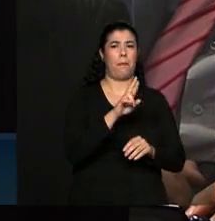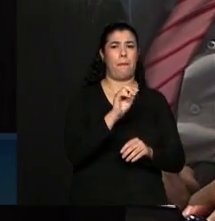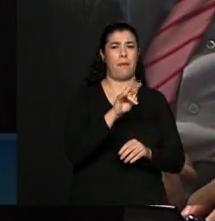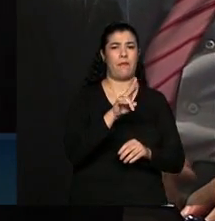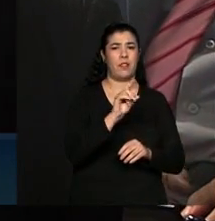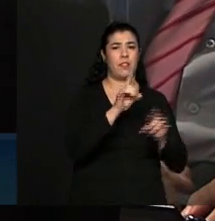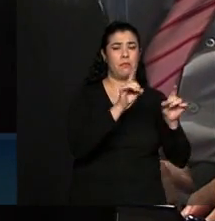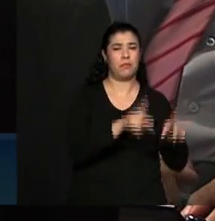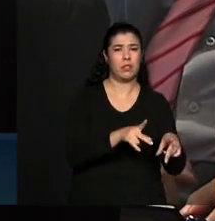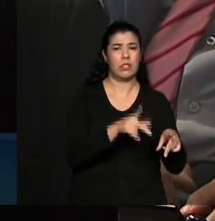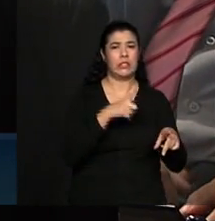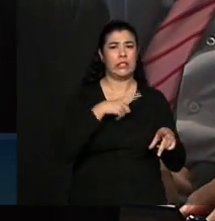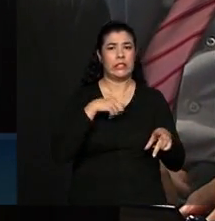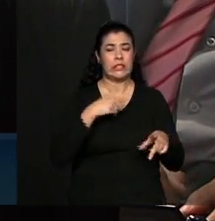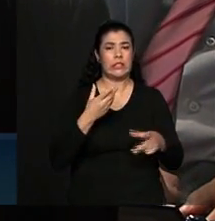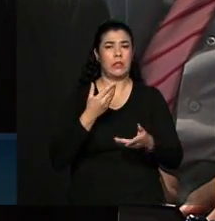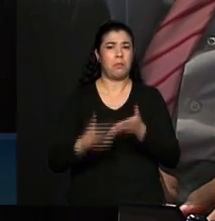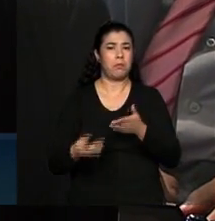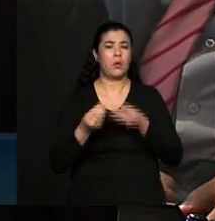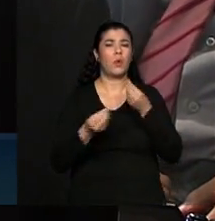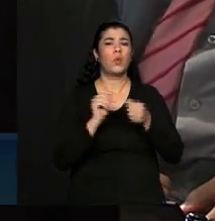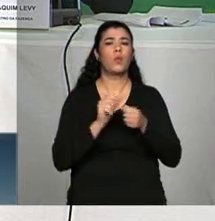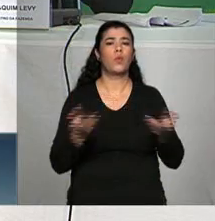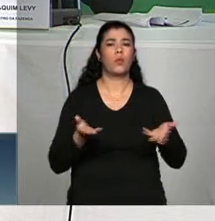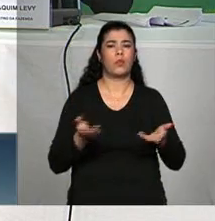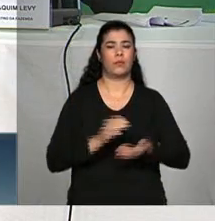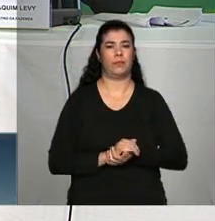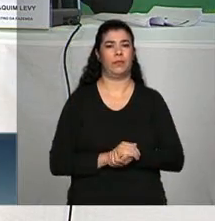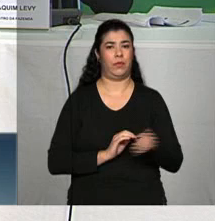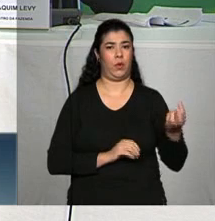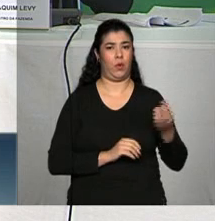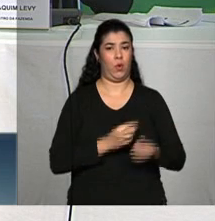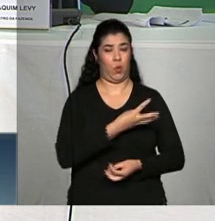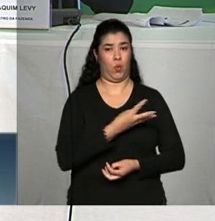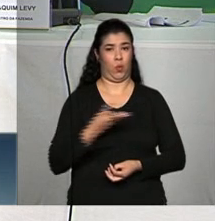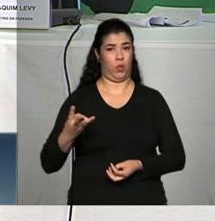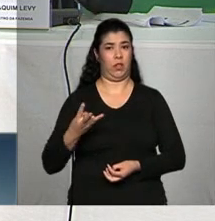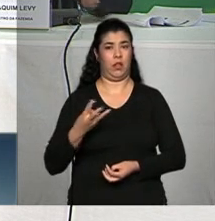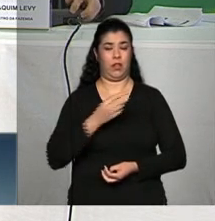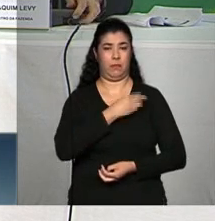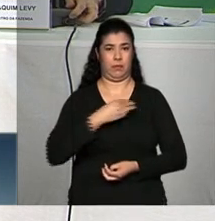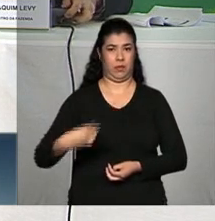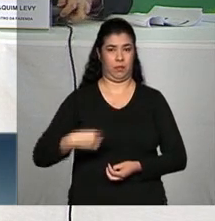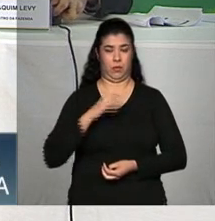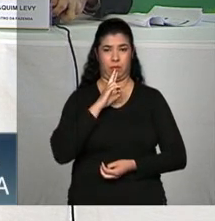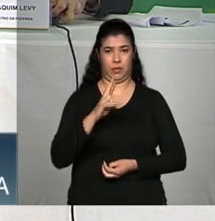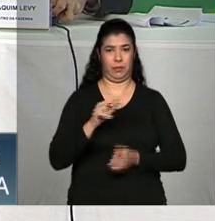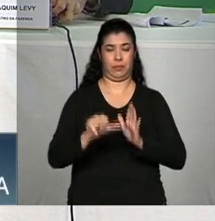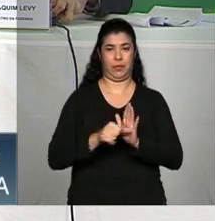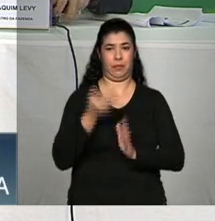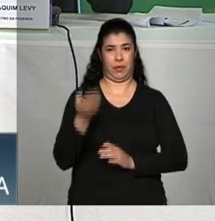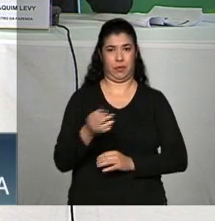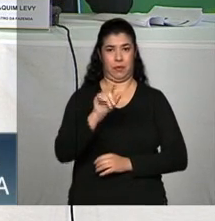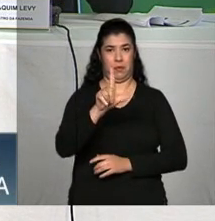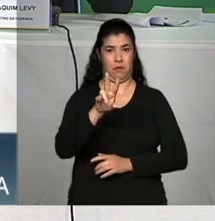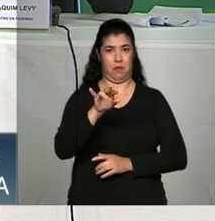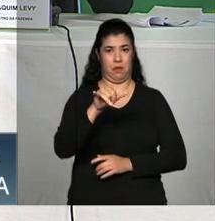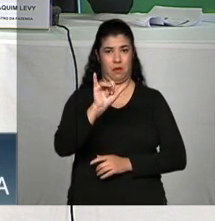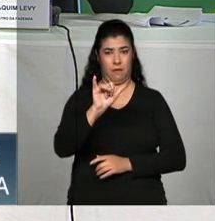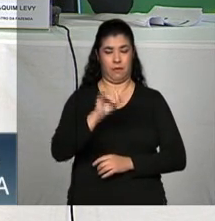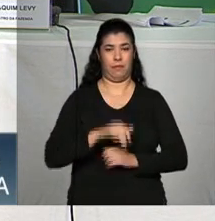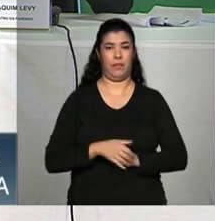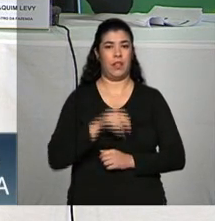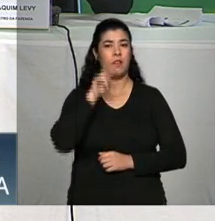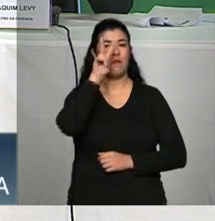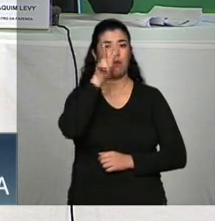progressividade. Então, agora. Vamos responder nós três. Fala, Levi. Primeiro é o seguinte. Eu acho que é importante notar, vocês olharem